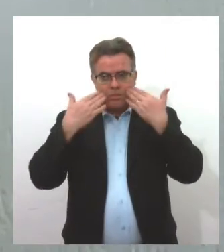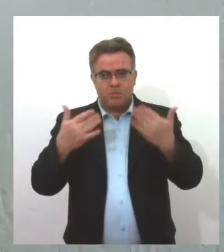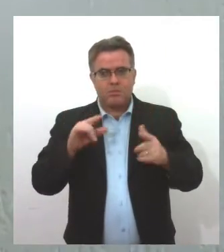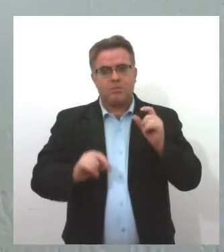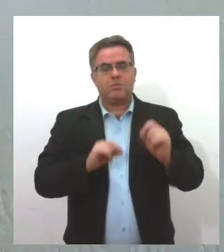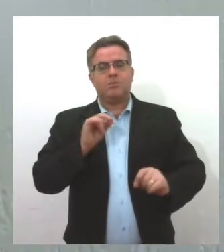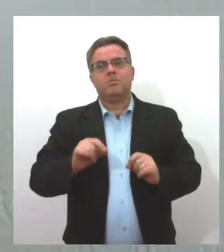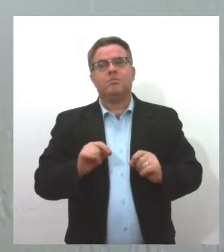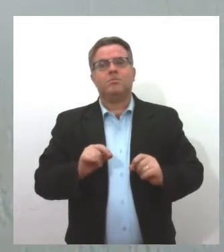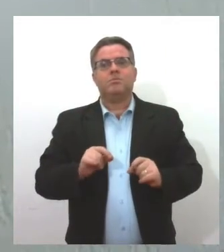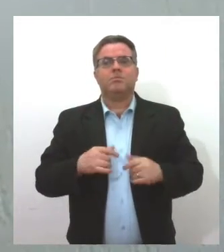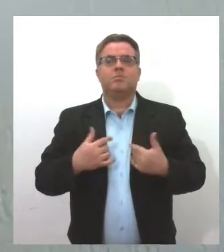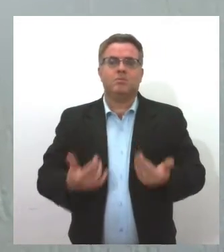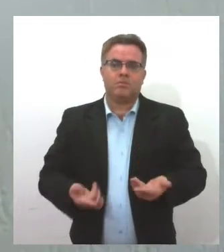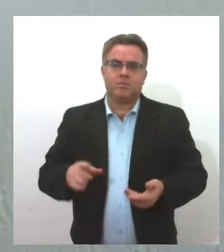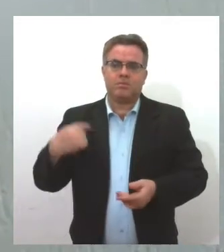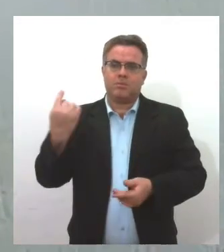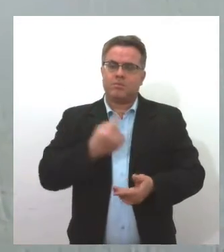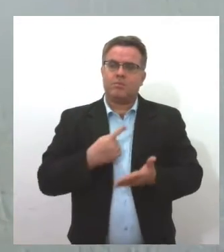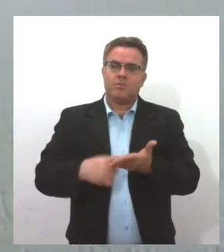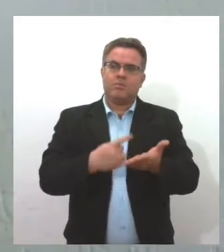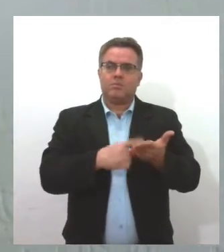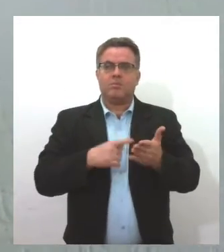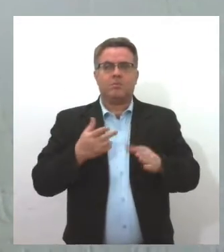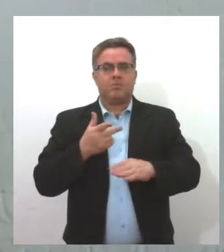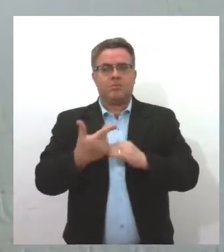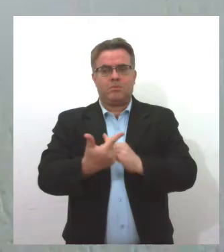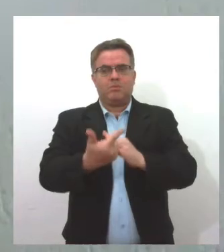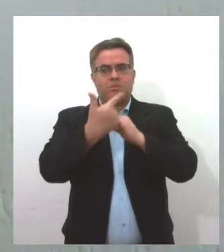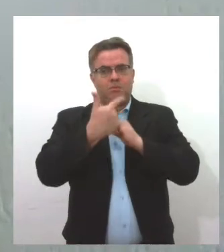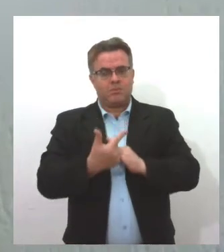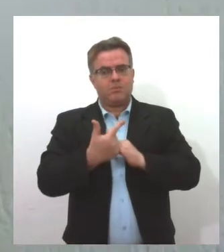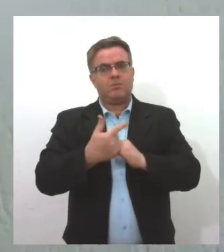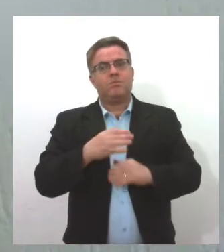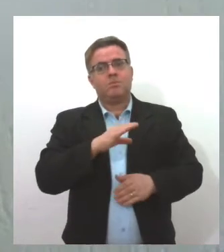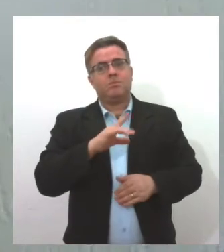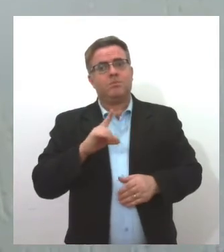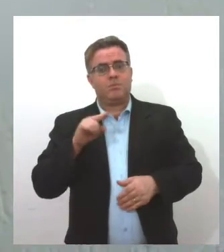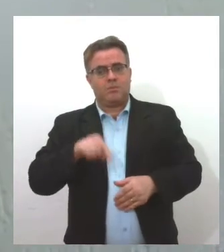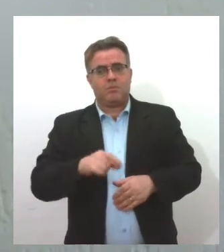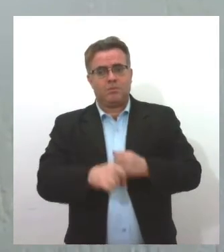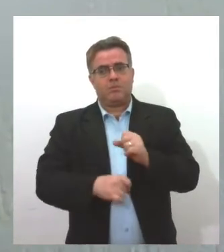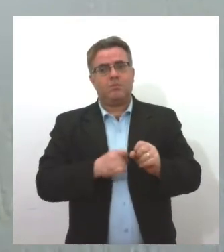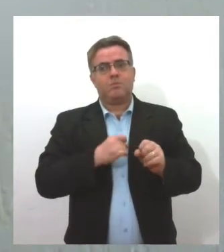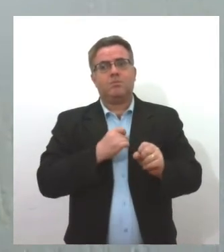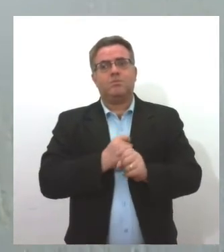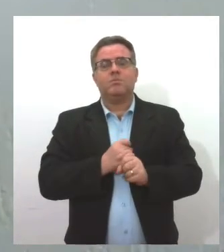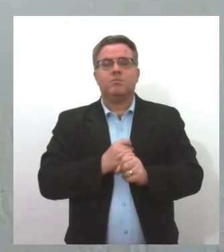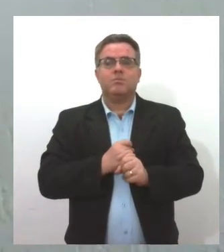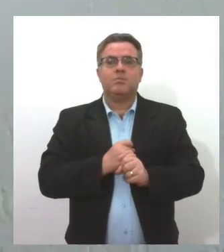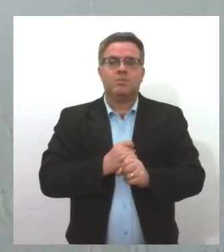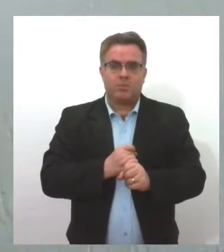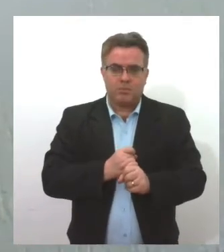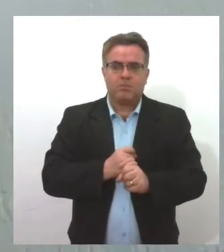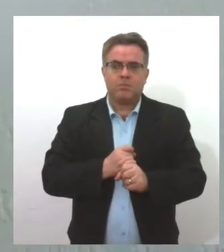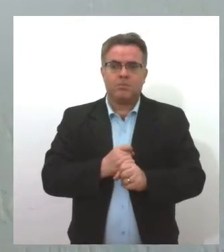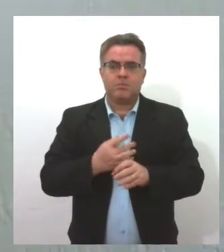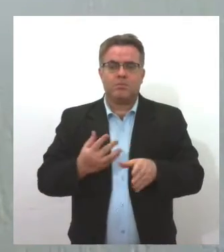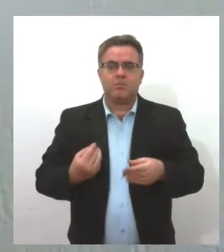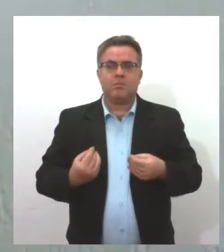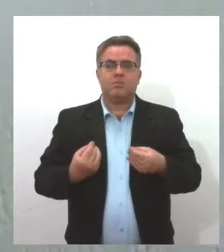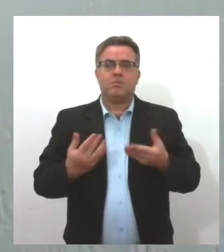Lei Aldeblanc, nós gravamos um CD que será lançado ainda este ano e publicamos dois